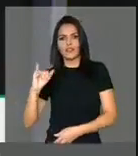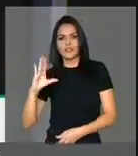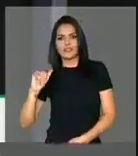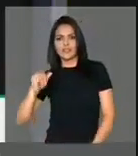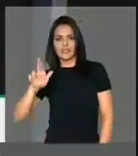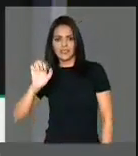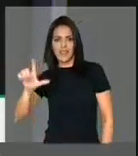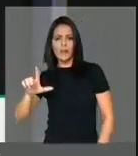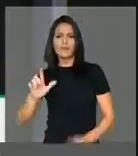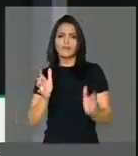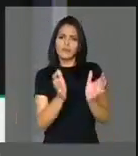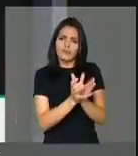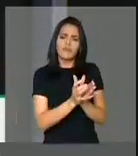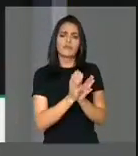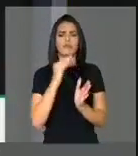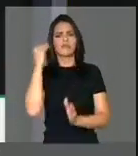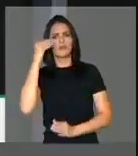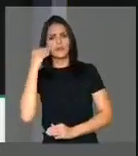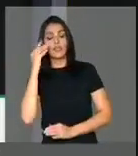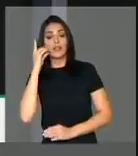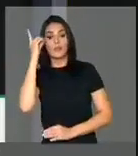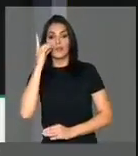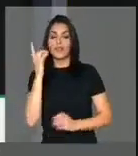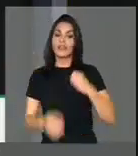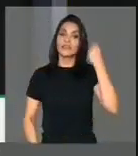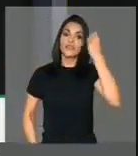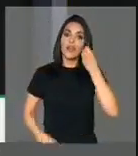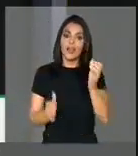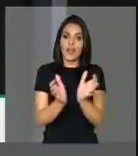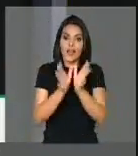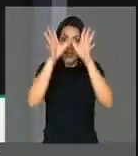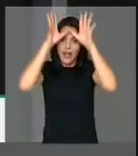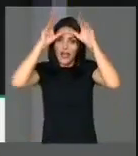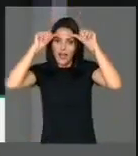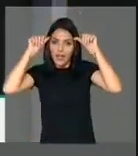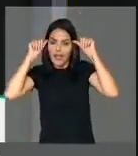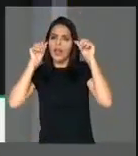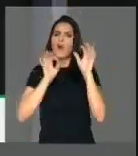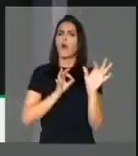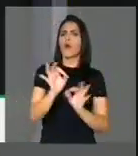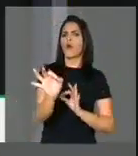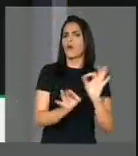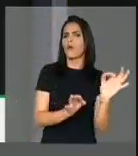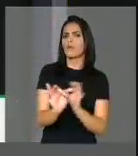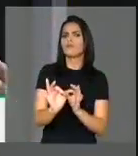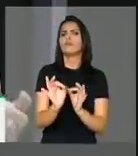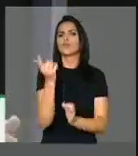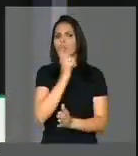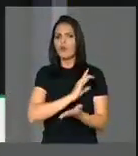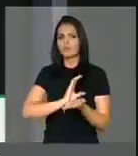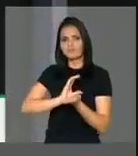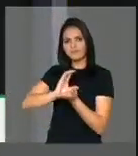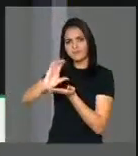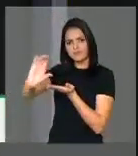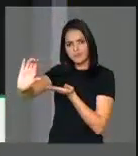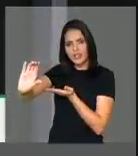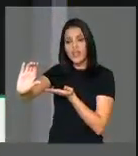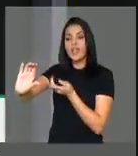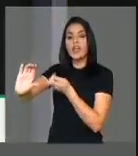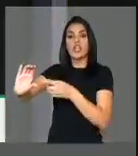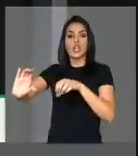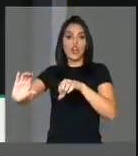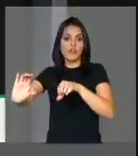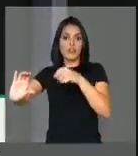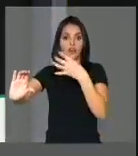a bancada, os deputados e senadores, se mobilizassem e destinassem uma emenda de bancada no valor final